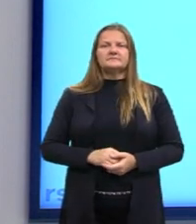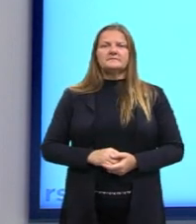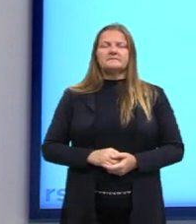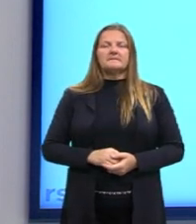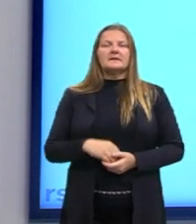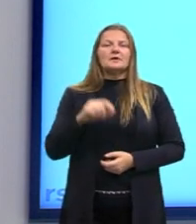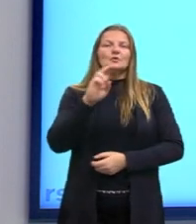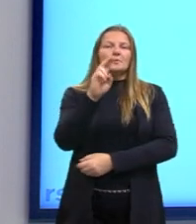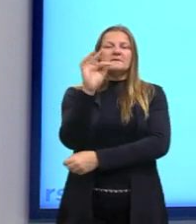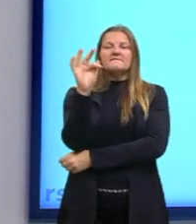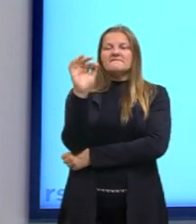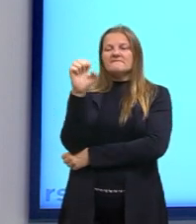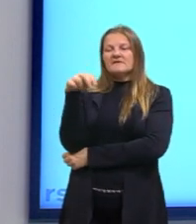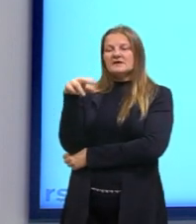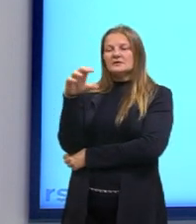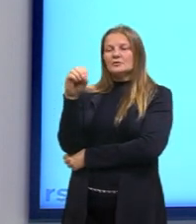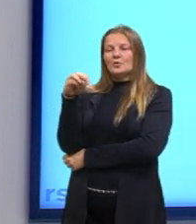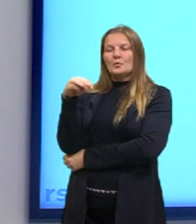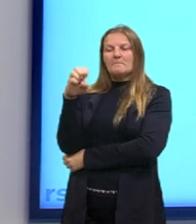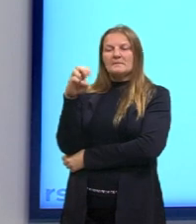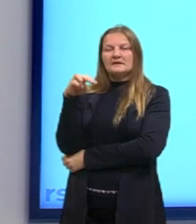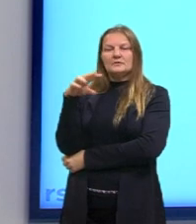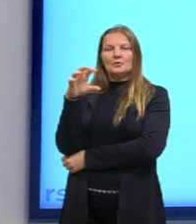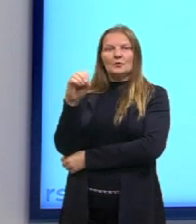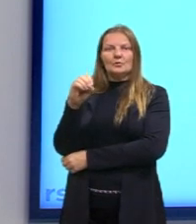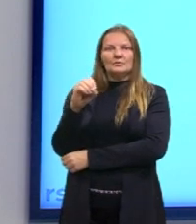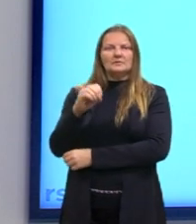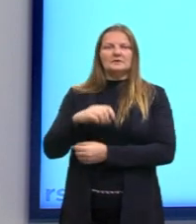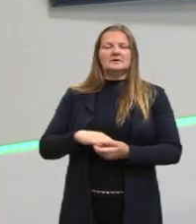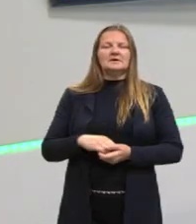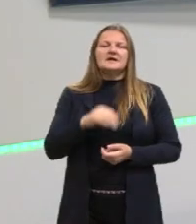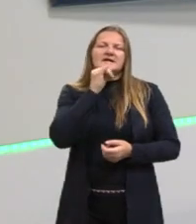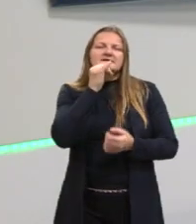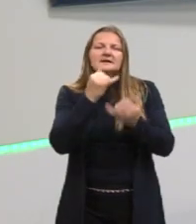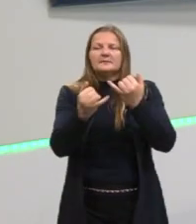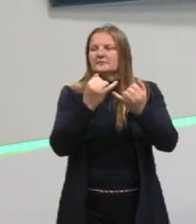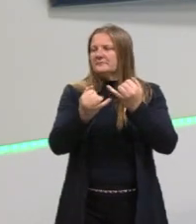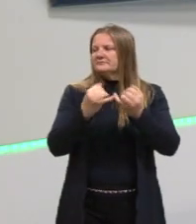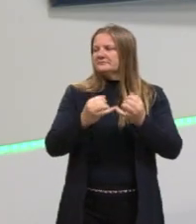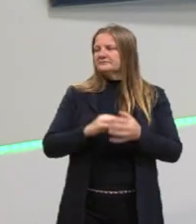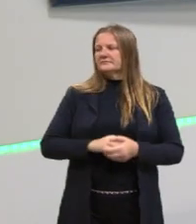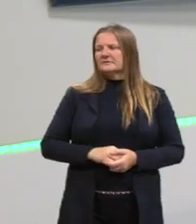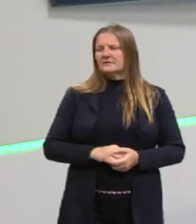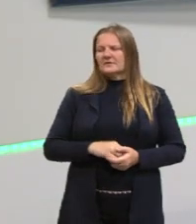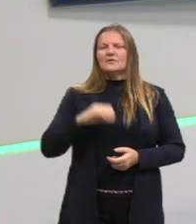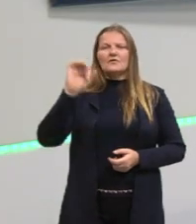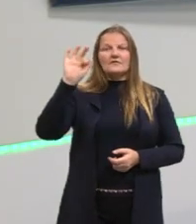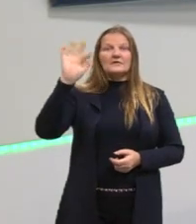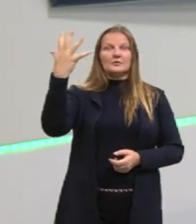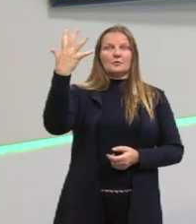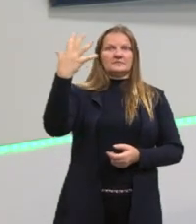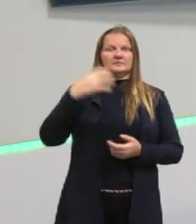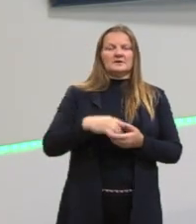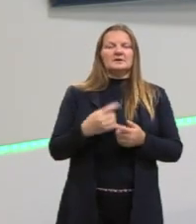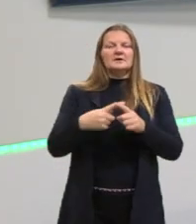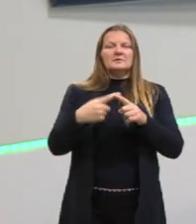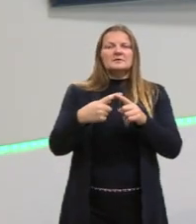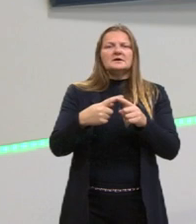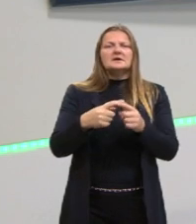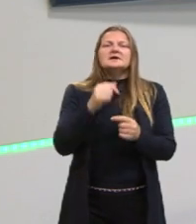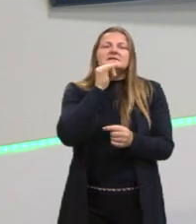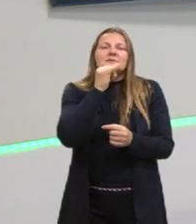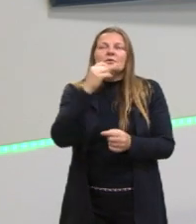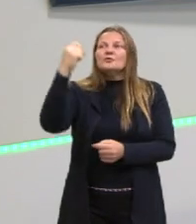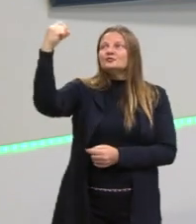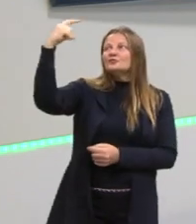fenômeno. Por exemplo, né? O sol nasce todo dia, todos os cisnes são brancos, né? Todos